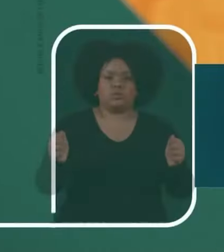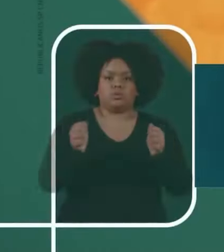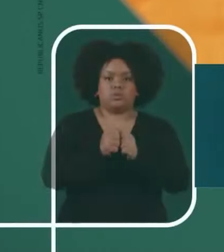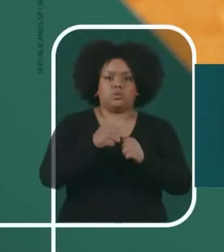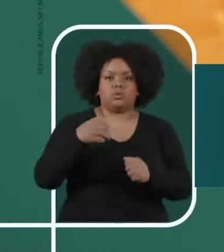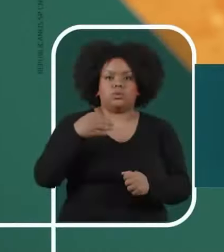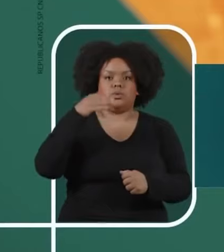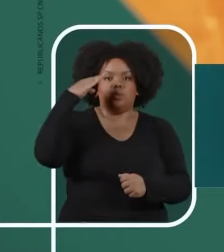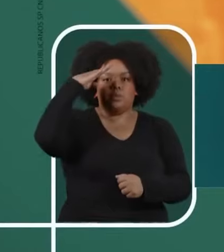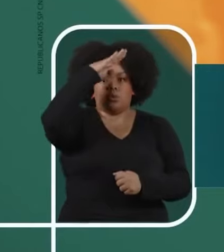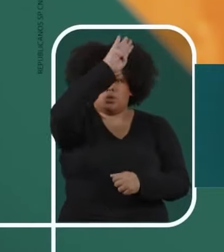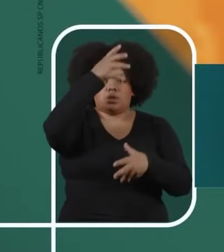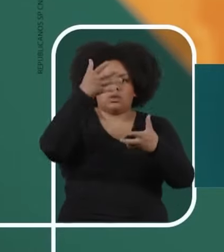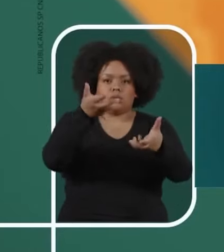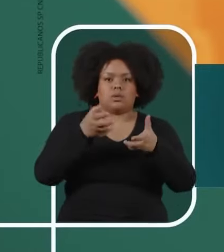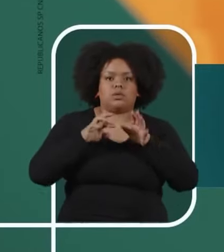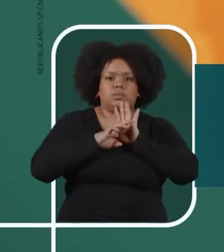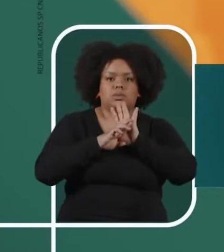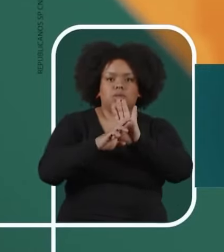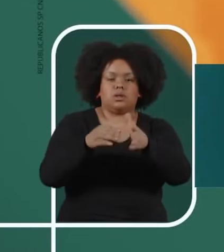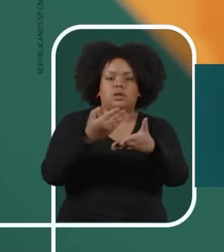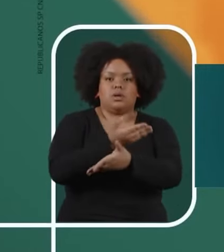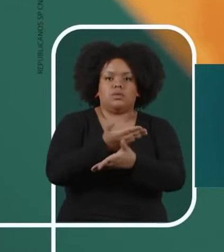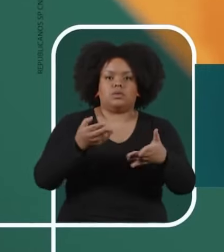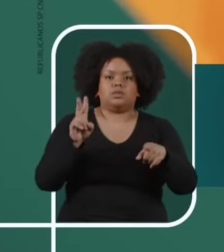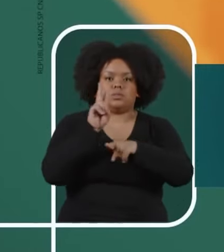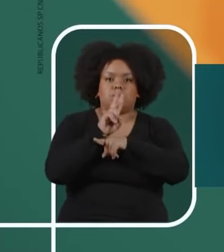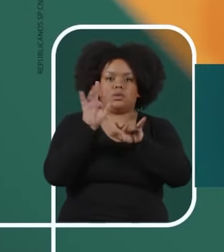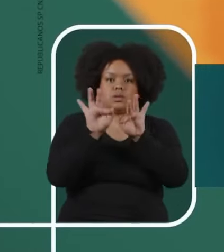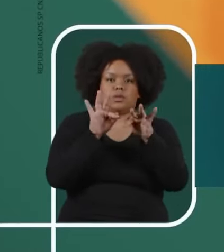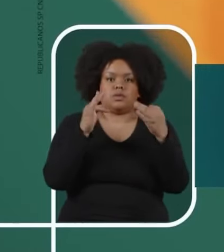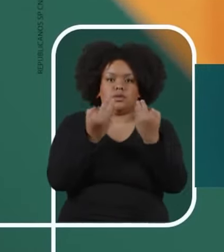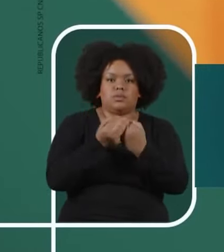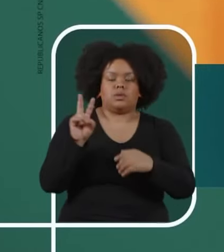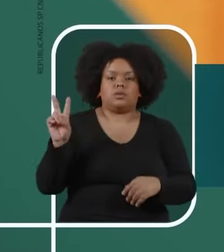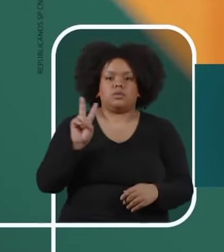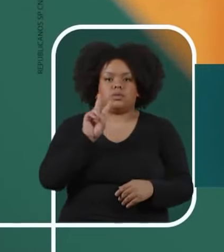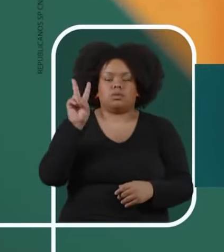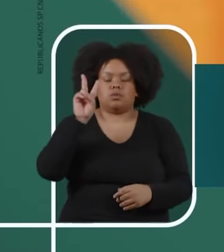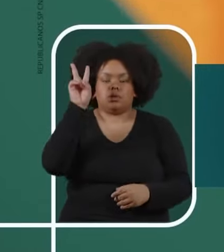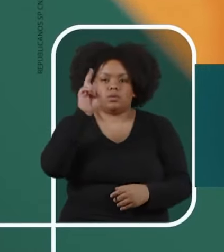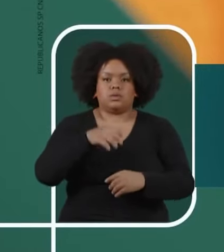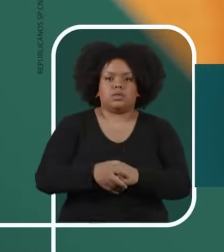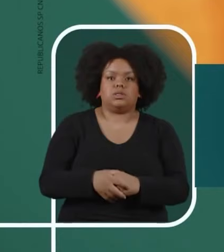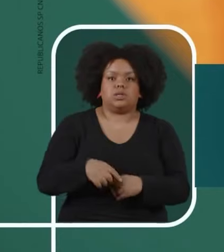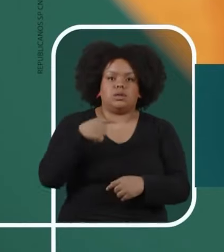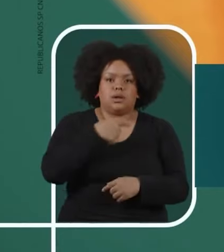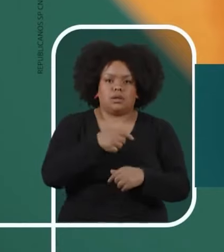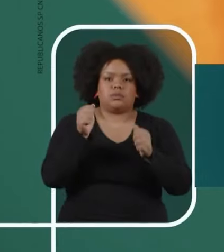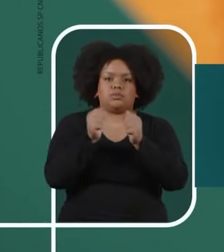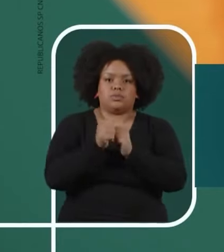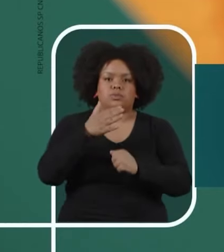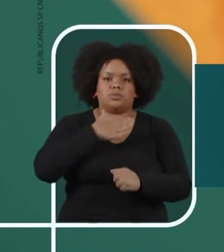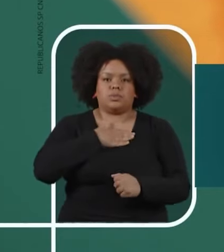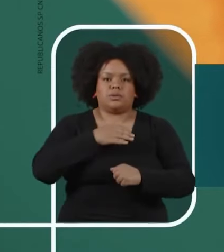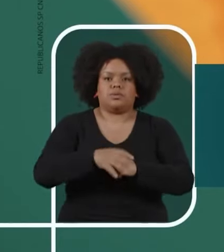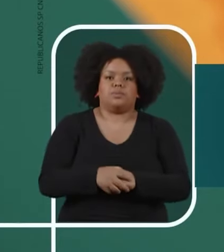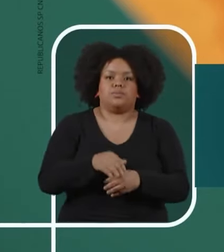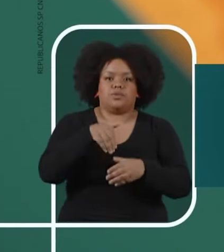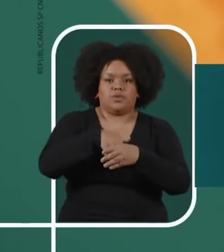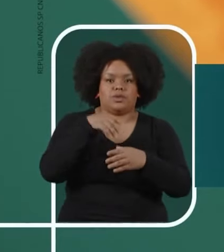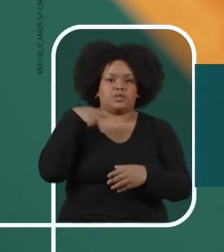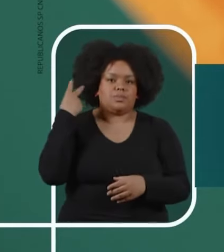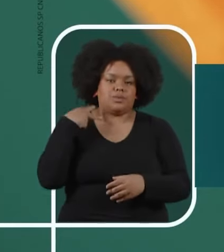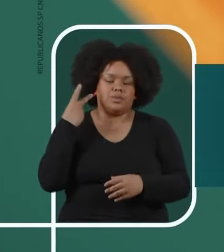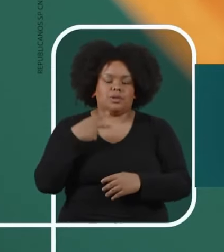Com Bolsonaro, eu quero ser a sua voz na defesa da família, princípios e valores. Eu sou o deputado Tomé Biduchi e a Sibélia Nicola é